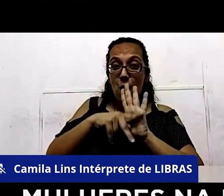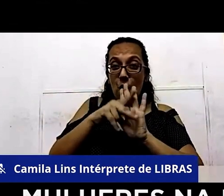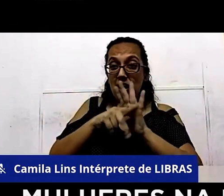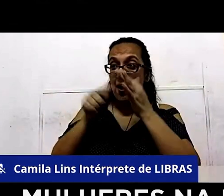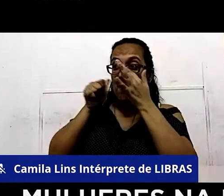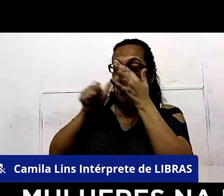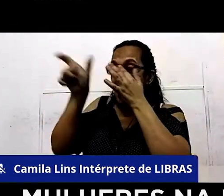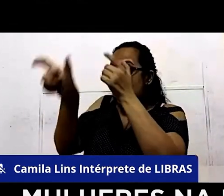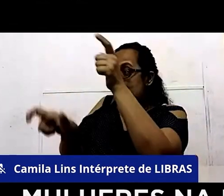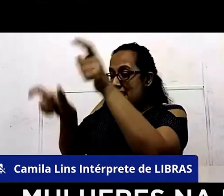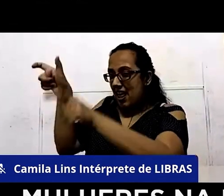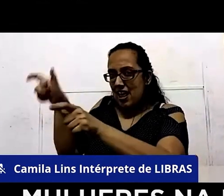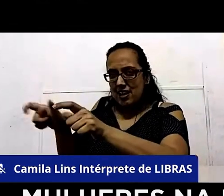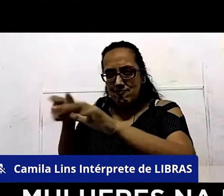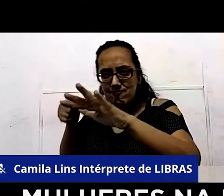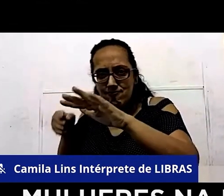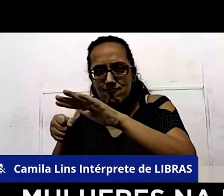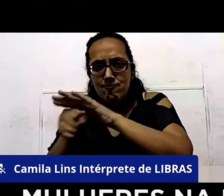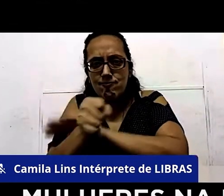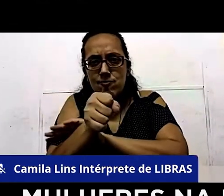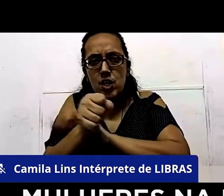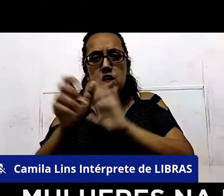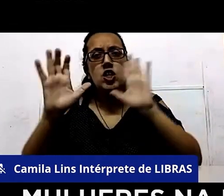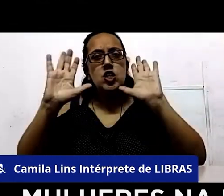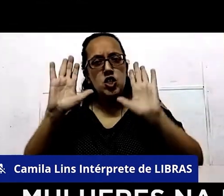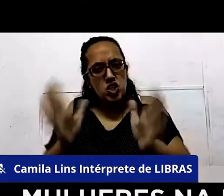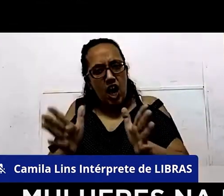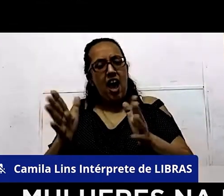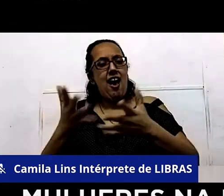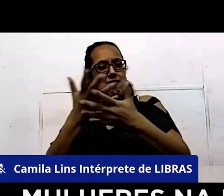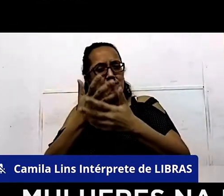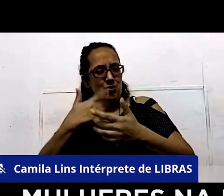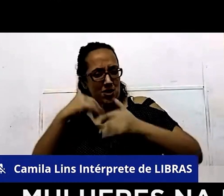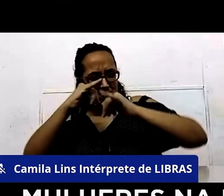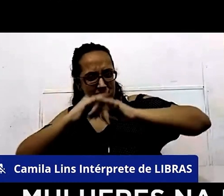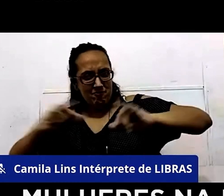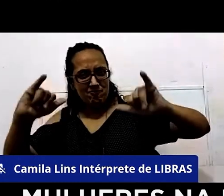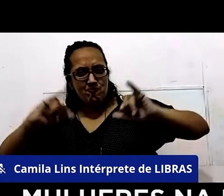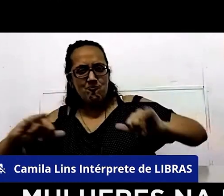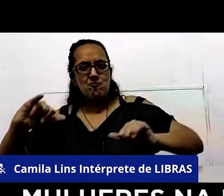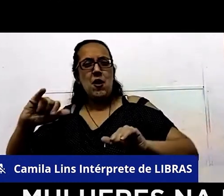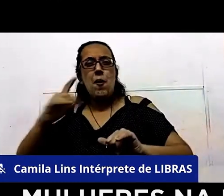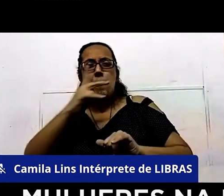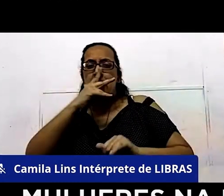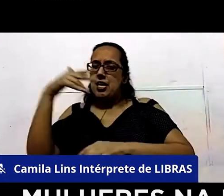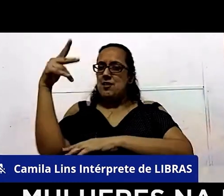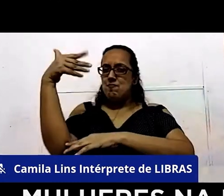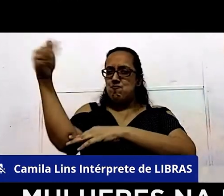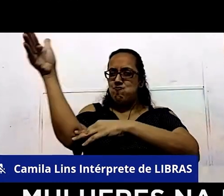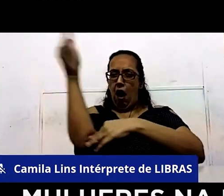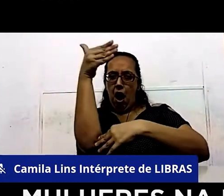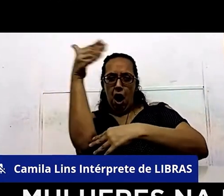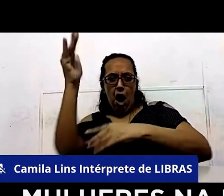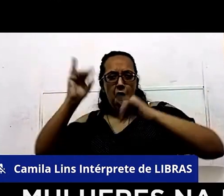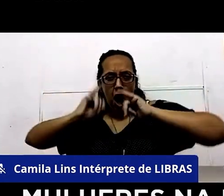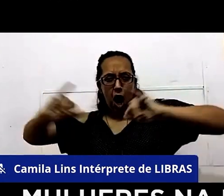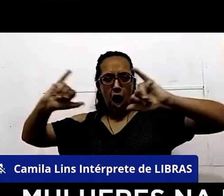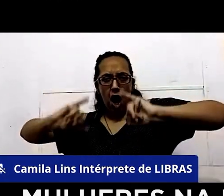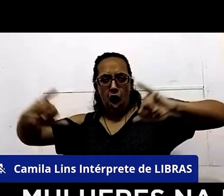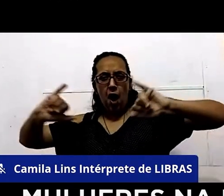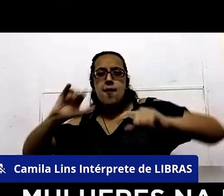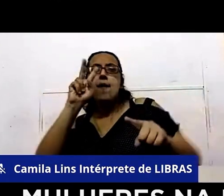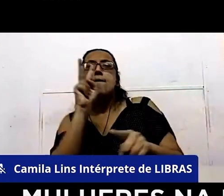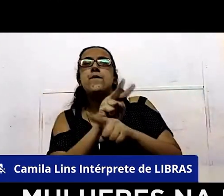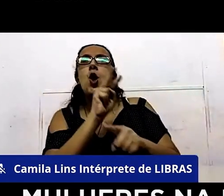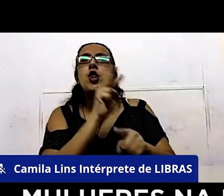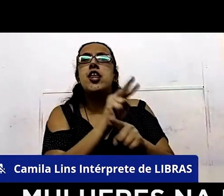vão para o pleito, já vão para a campanha com uma bandeira de proteção da mulher, já vão para